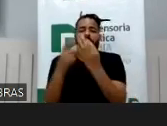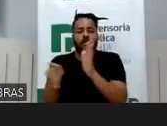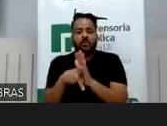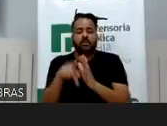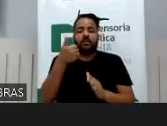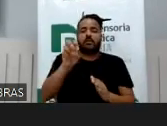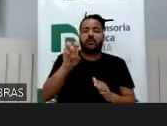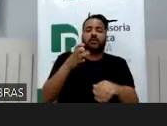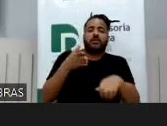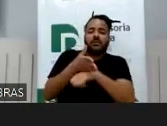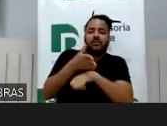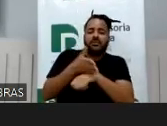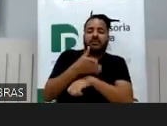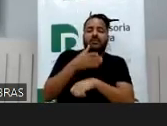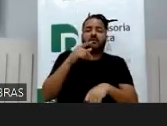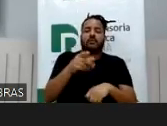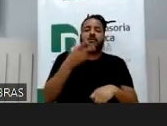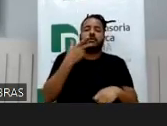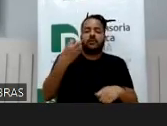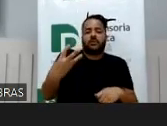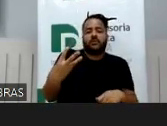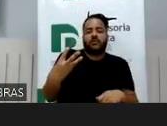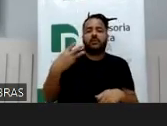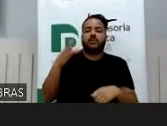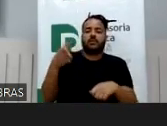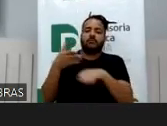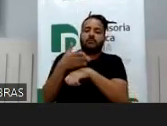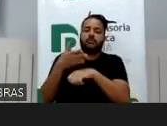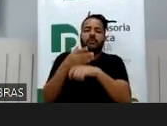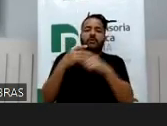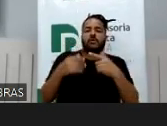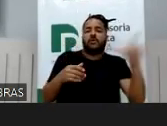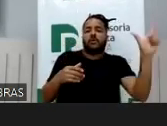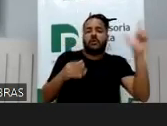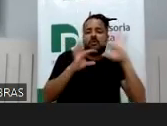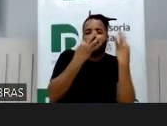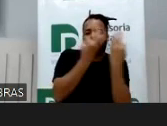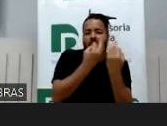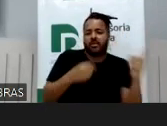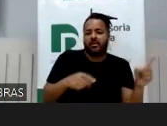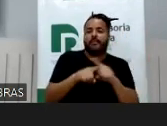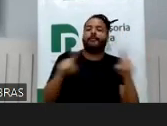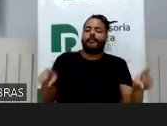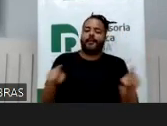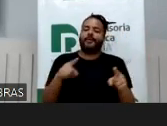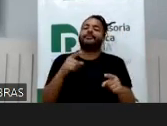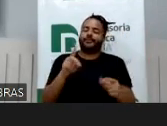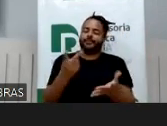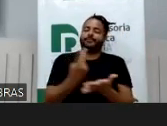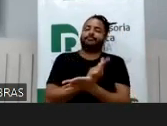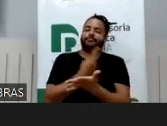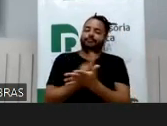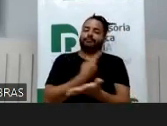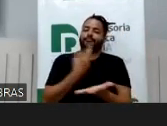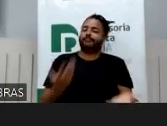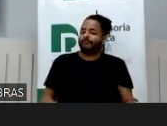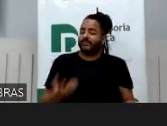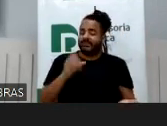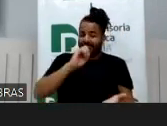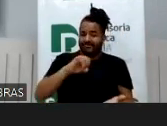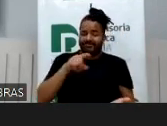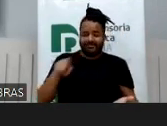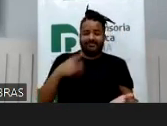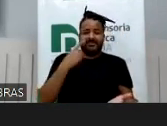15 acessos do vídeo, três foram por ele, o resto foi por outros familiares, mas ainda assim, tá errado. Tem intenção?